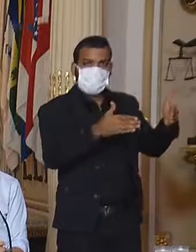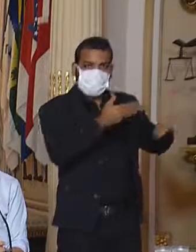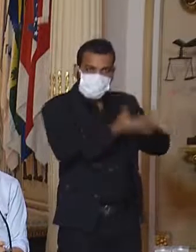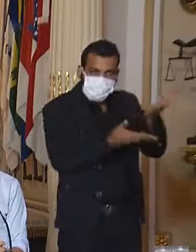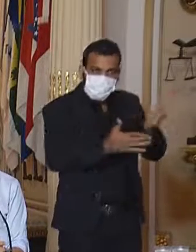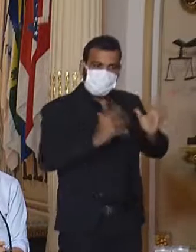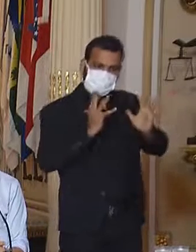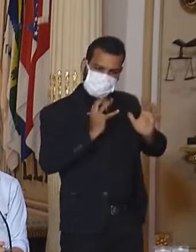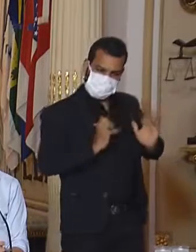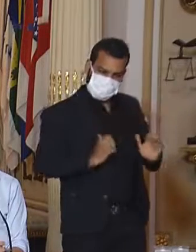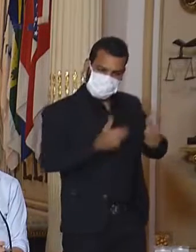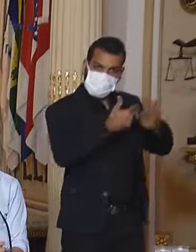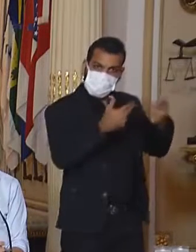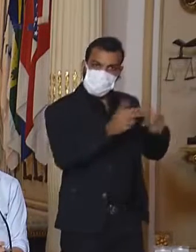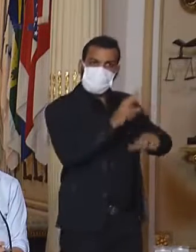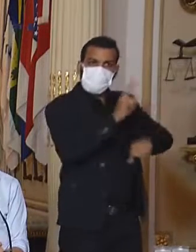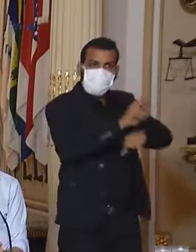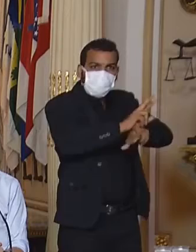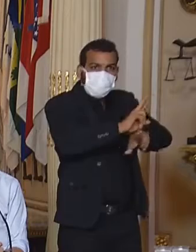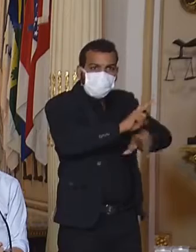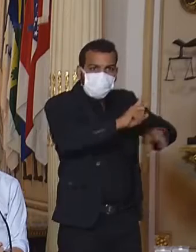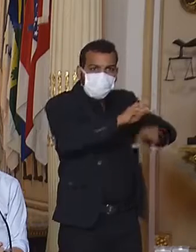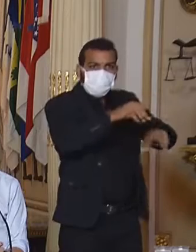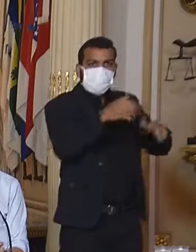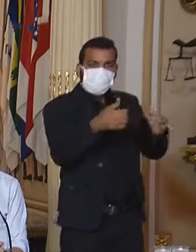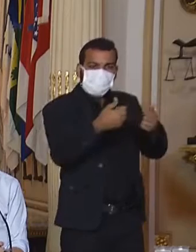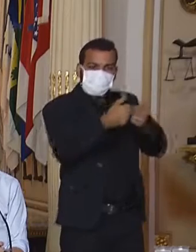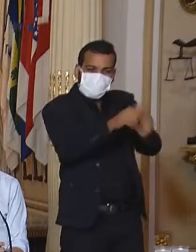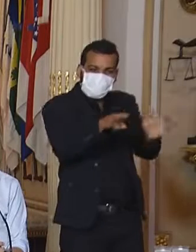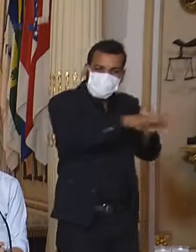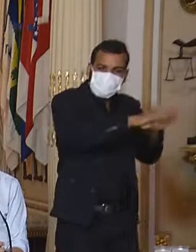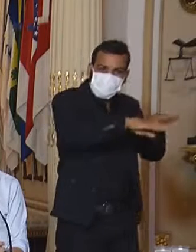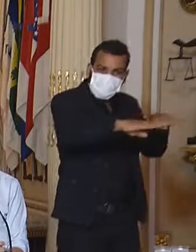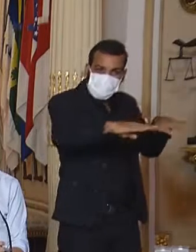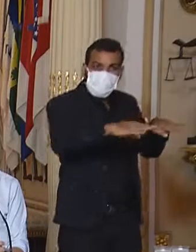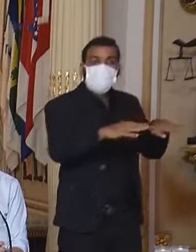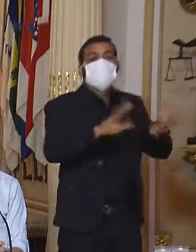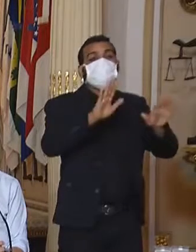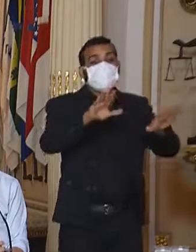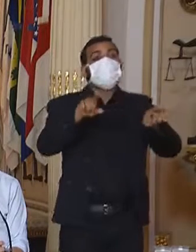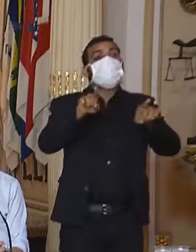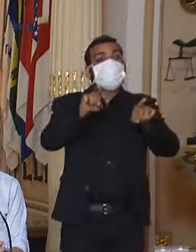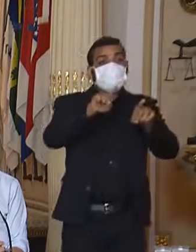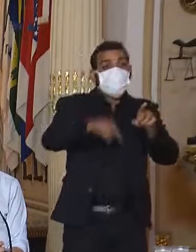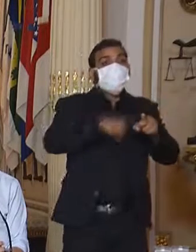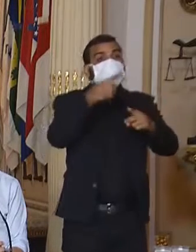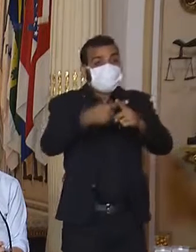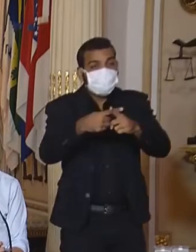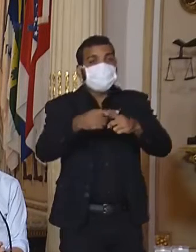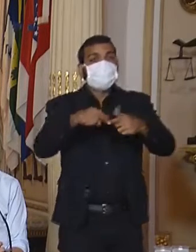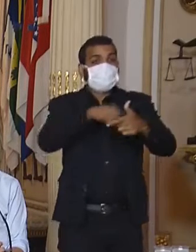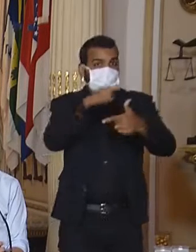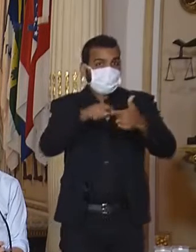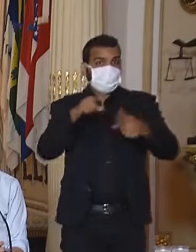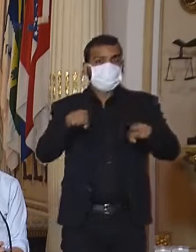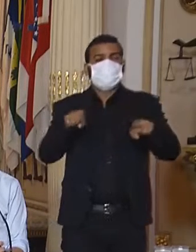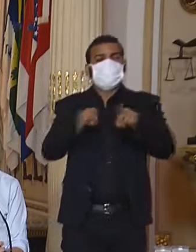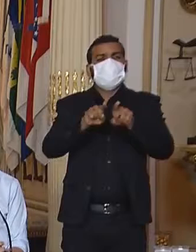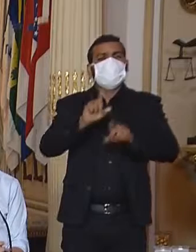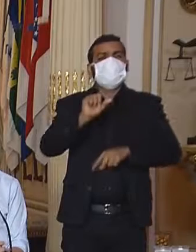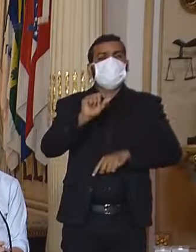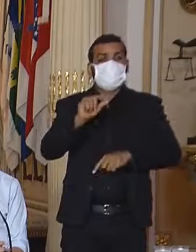higienização, de um tratamento diferenciado nos terminais, também é um esforço que foi feito nessa retomada das atividades econômicas,